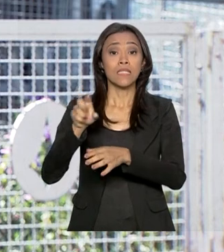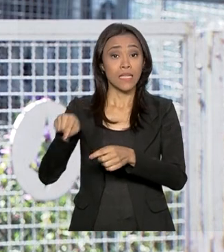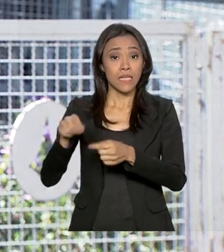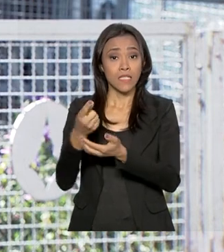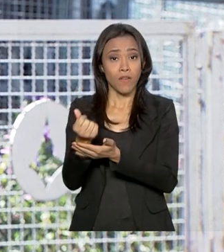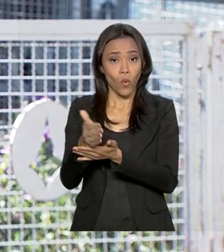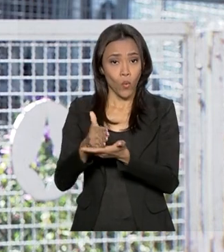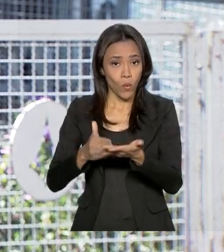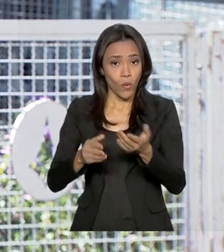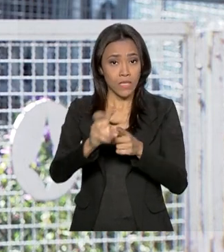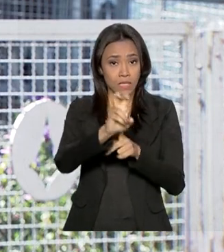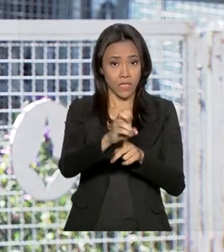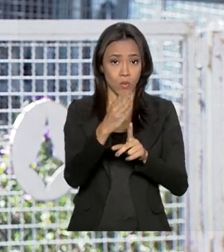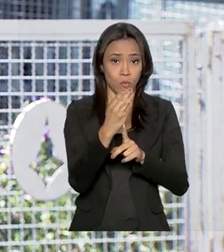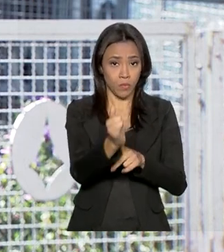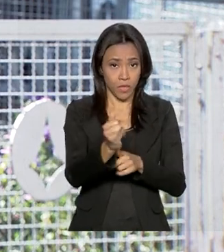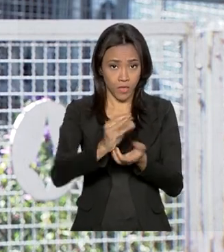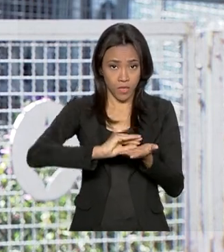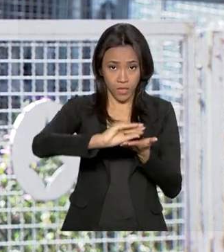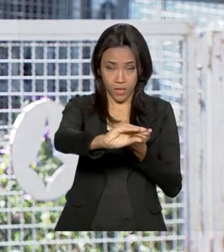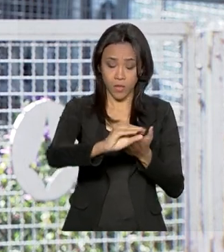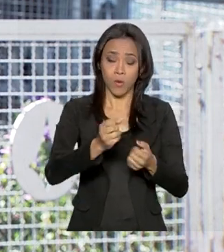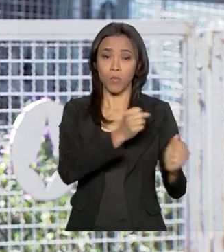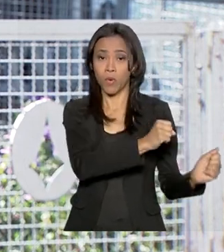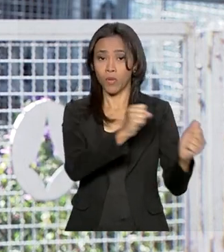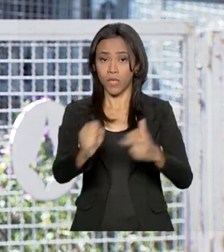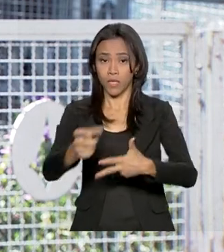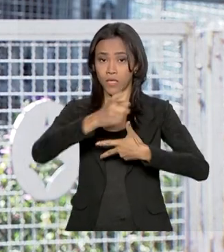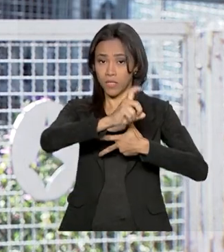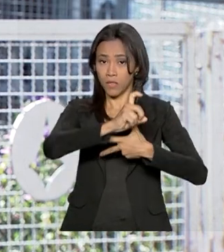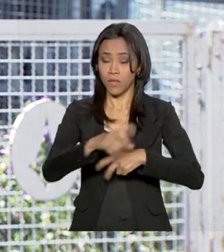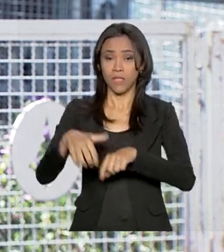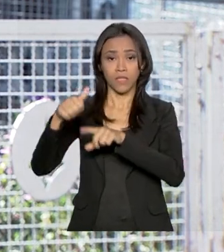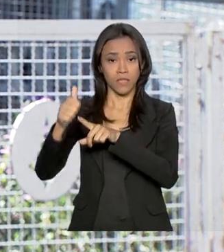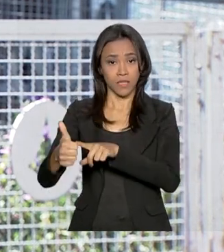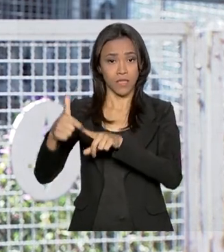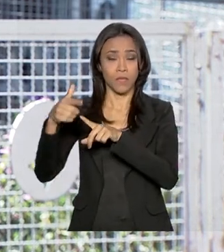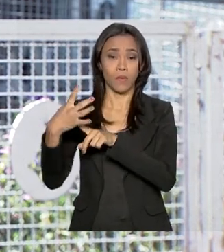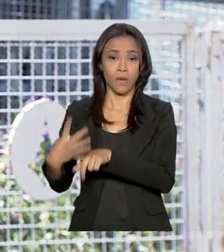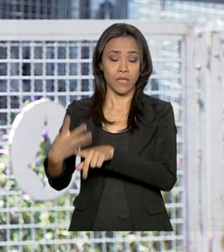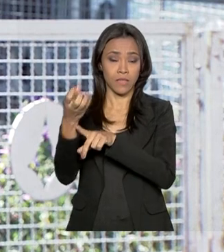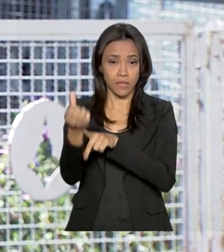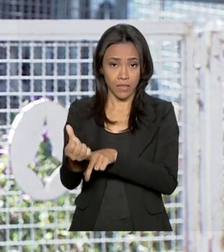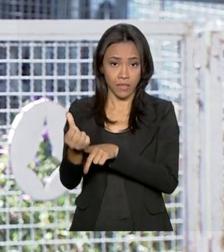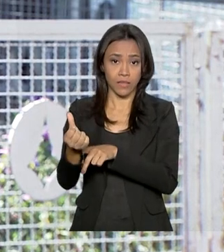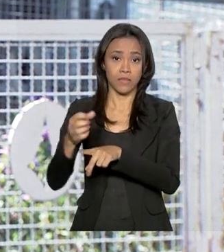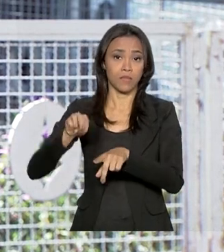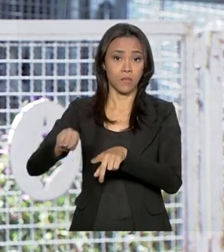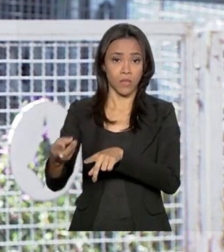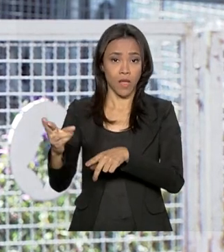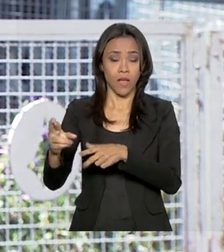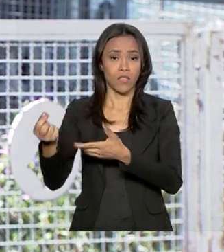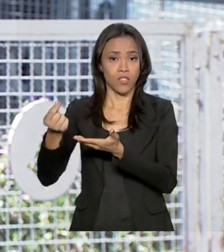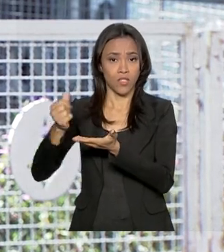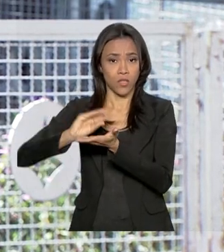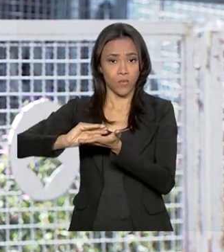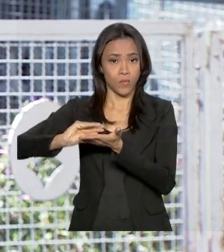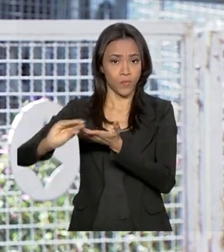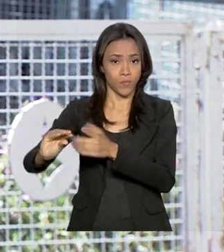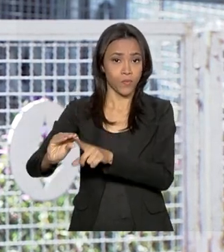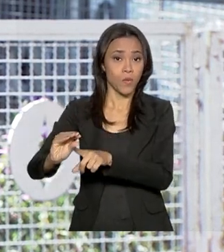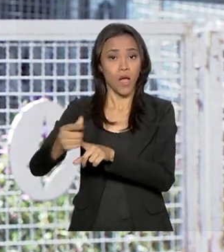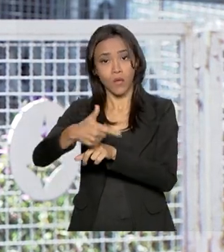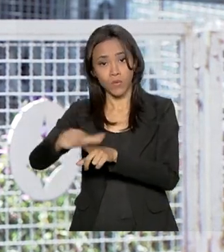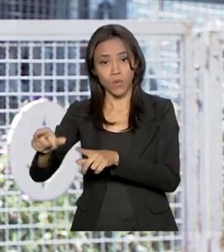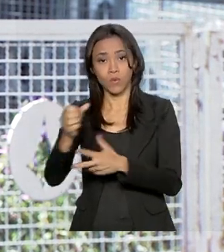serão destinados ao Poder Executivo e cerca de 146 milhões de reais serão destinados, liberados aos